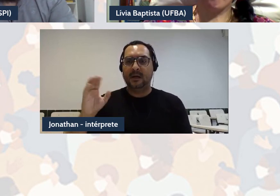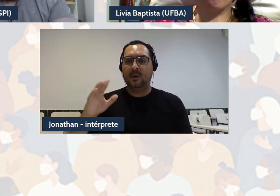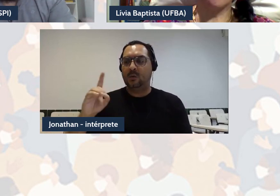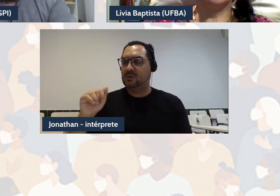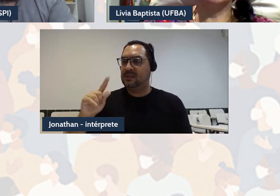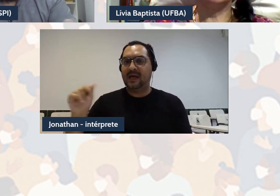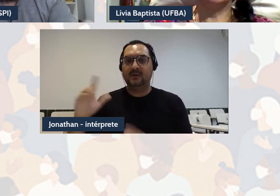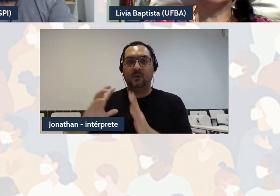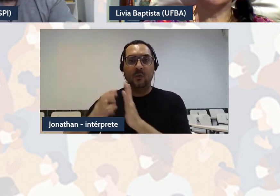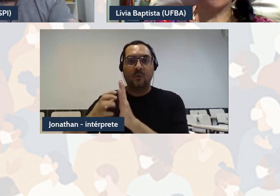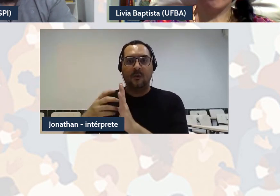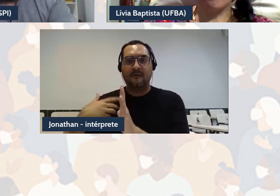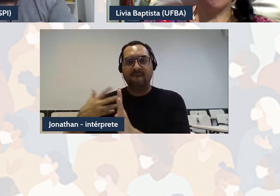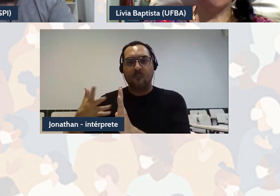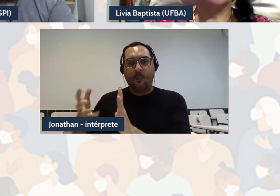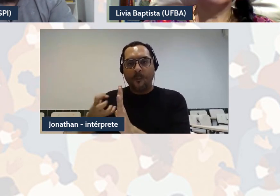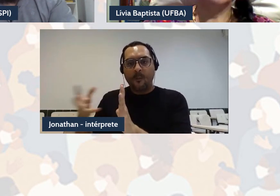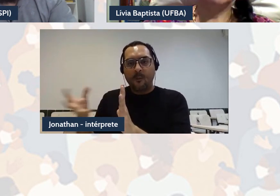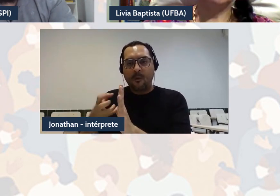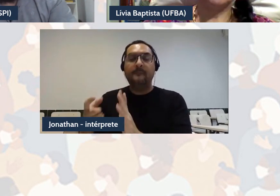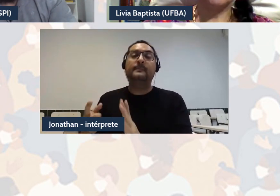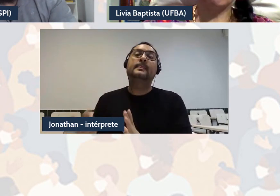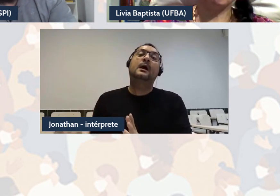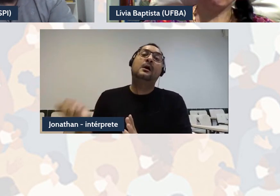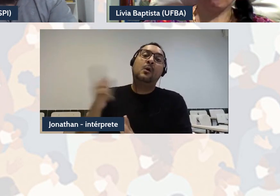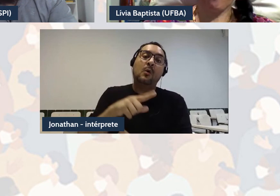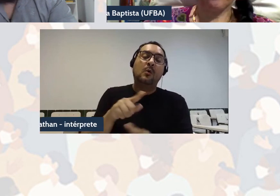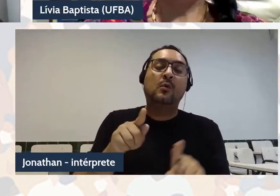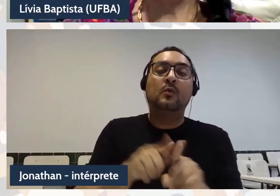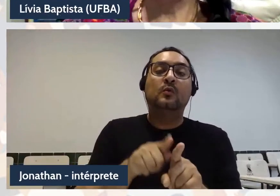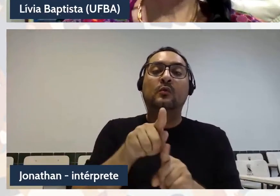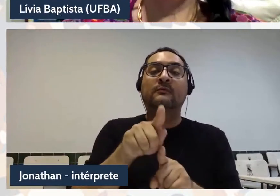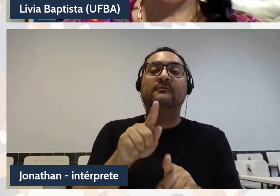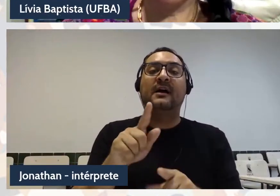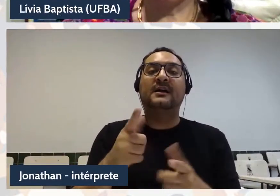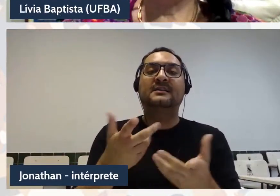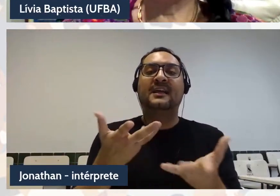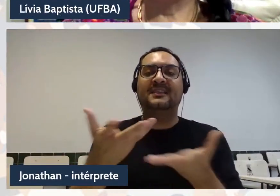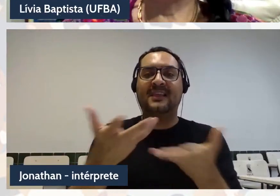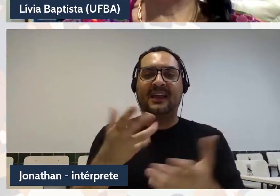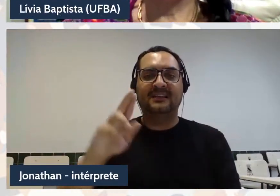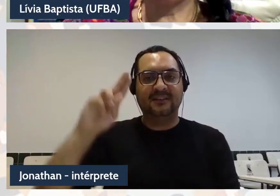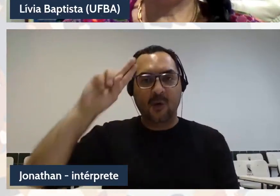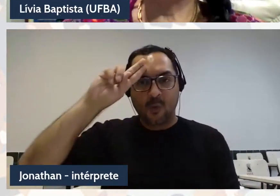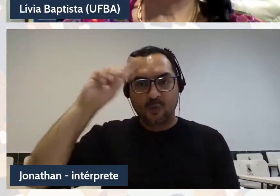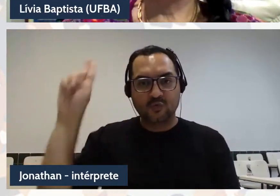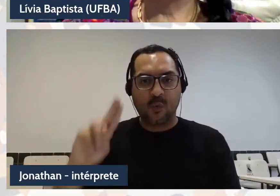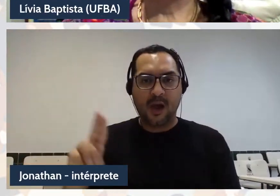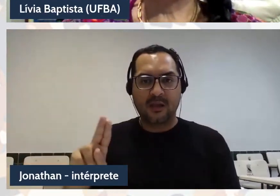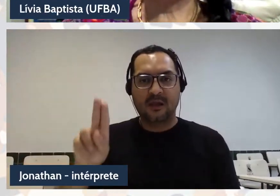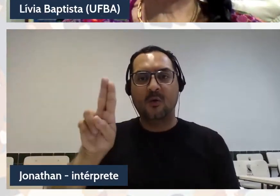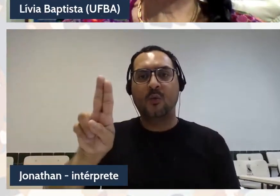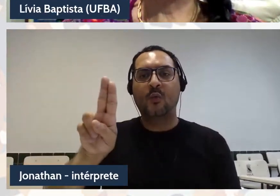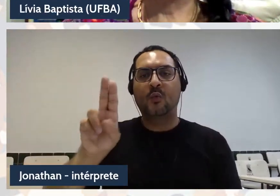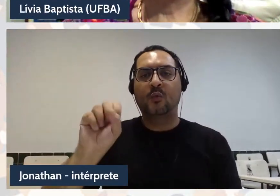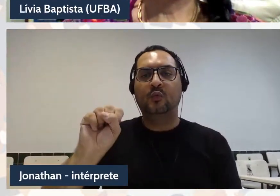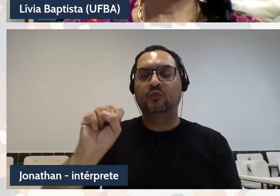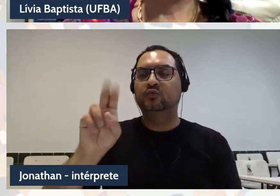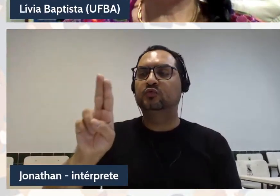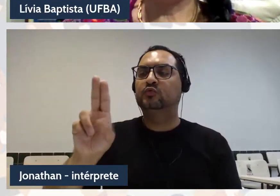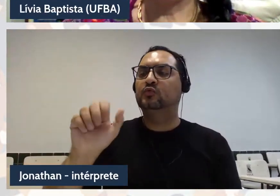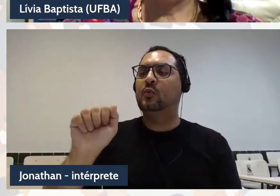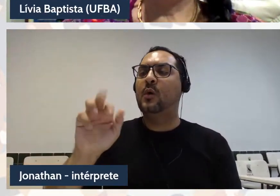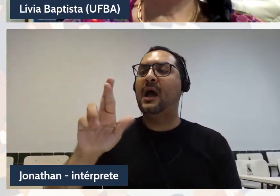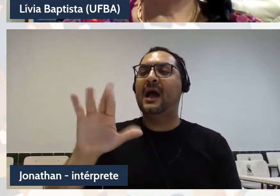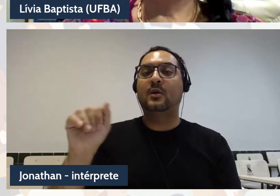então através dessa interação com seus usuários, né, e essa interação com seus usuários acaba